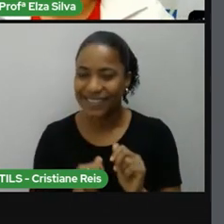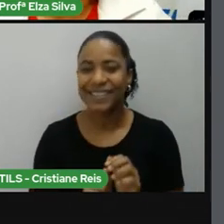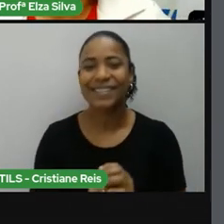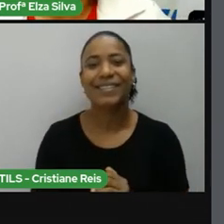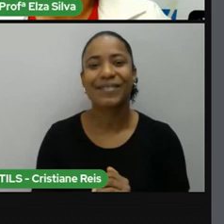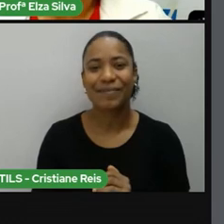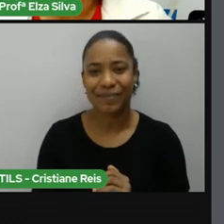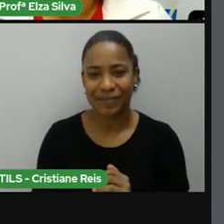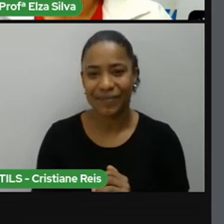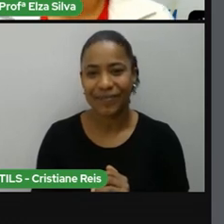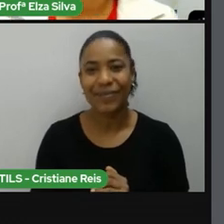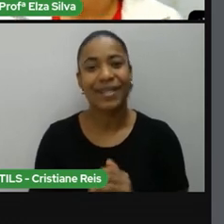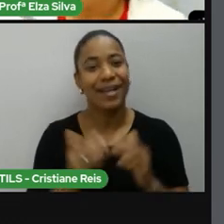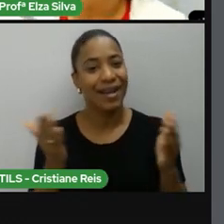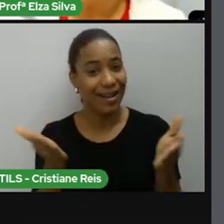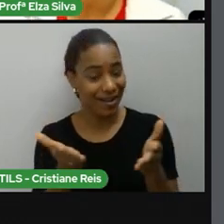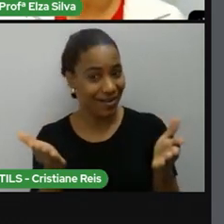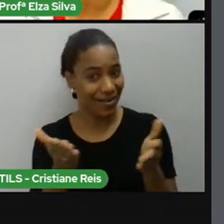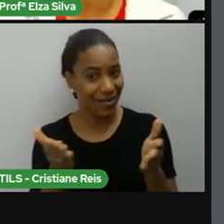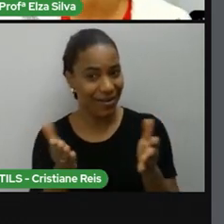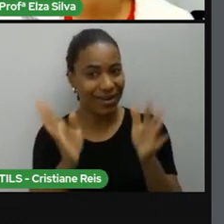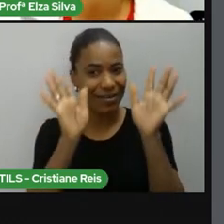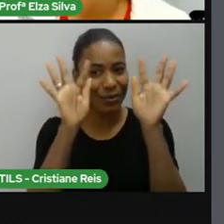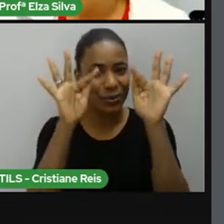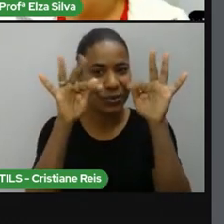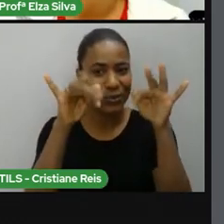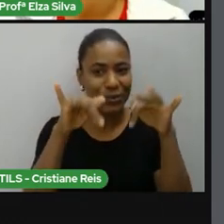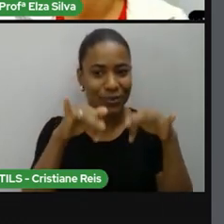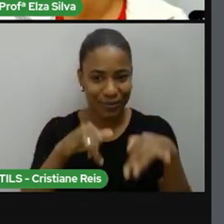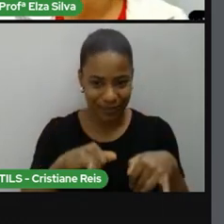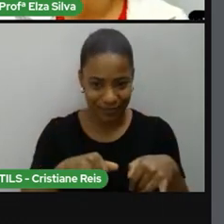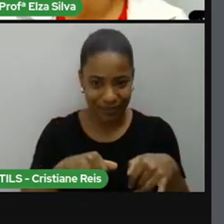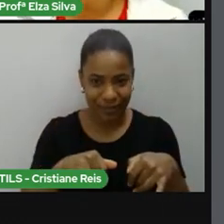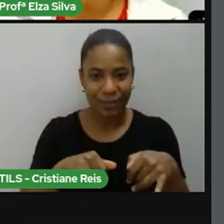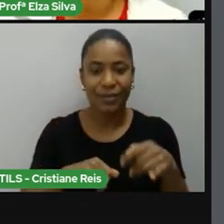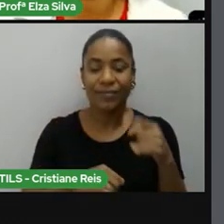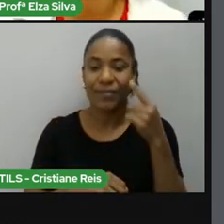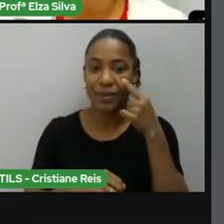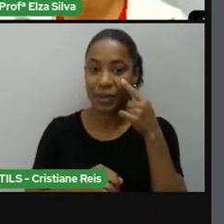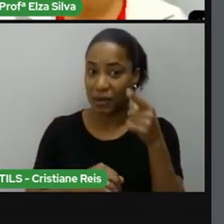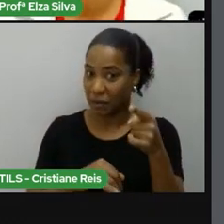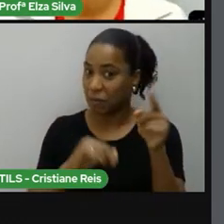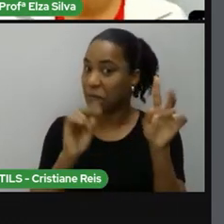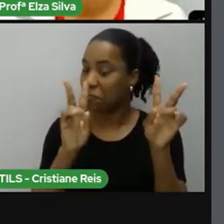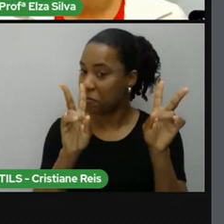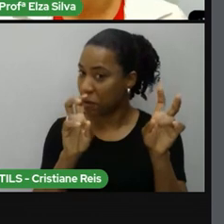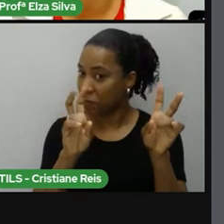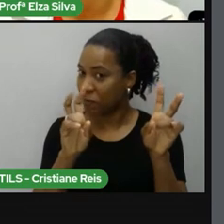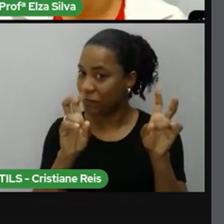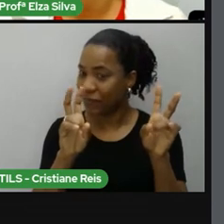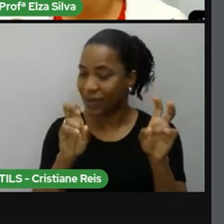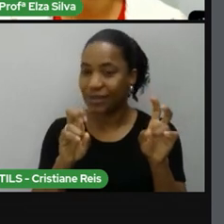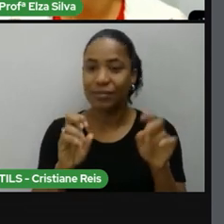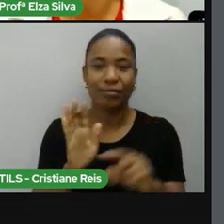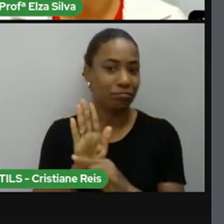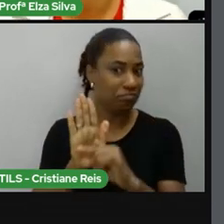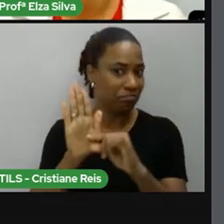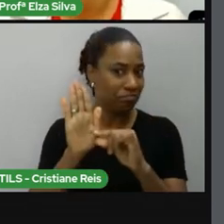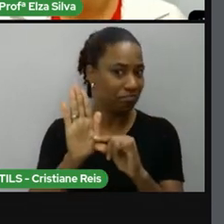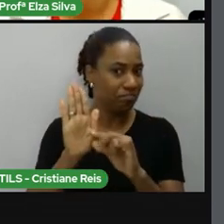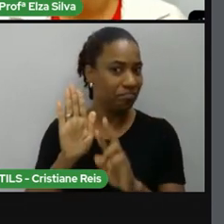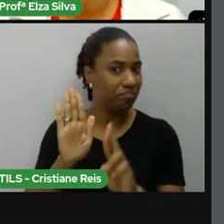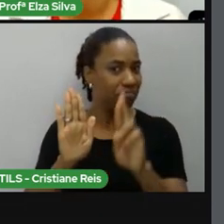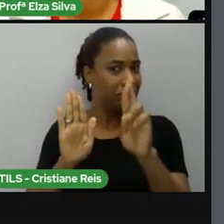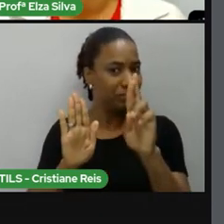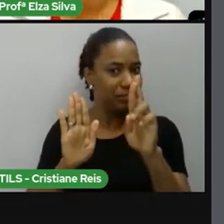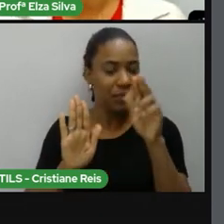Para encerrarmos a nossa aula de hoje, eu trago aqui uma frase escrita por Toni Morrison.